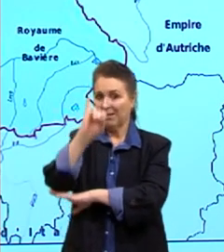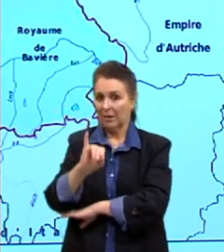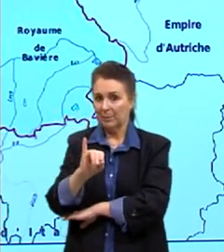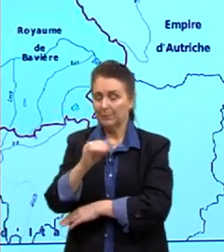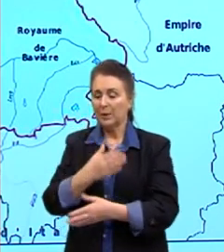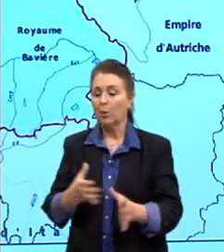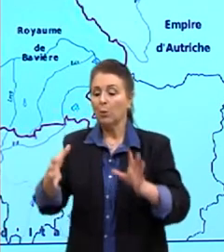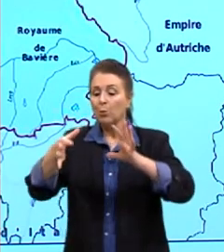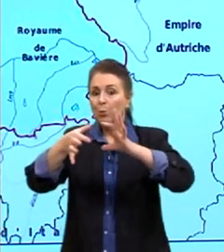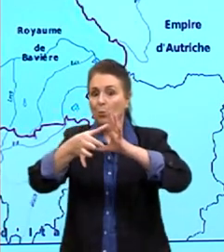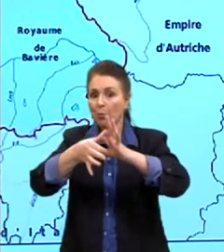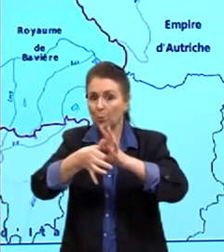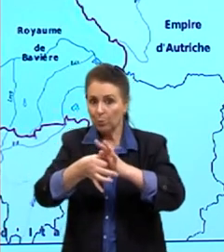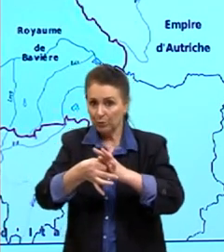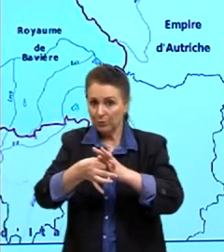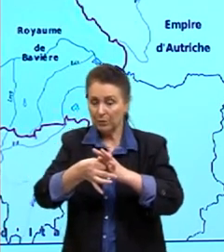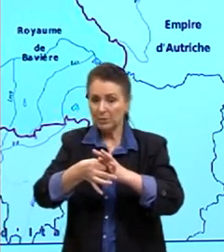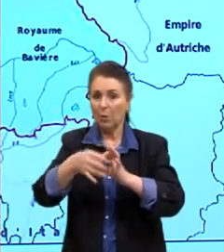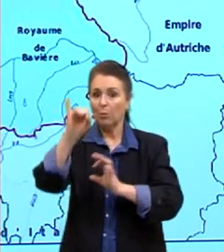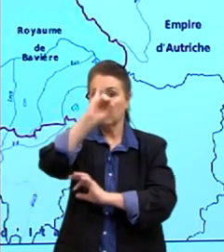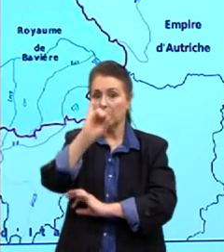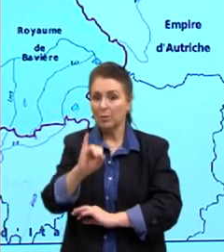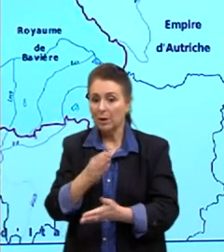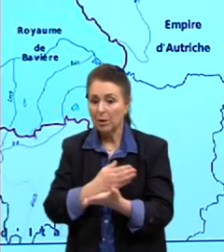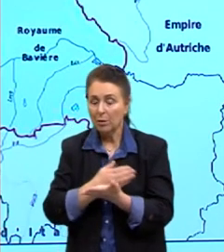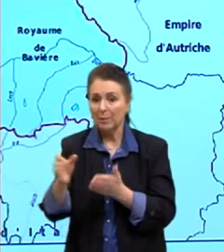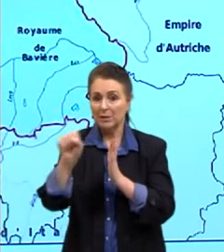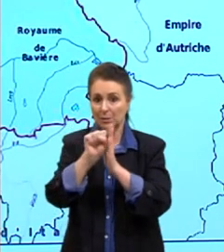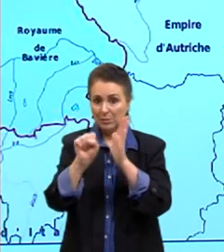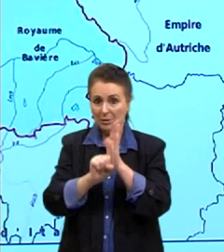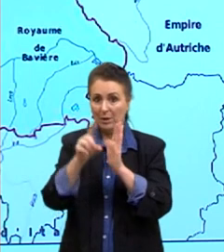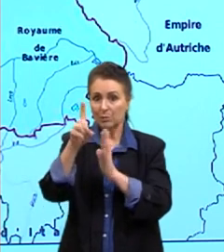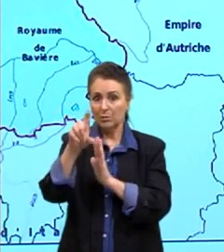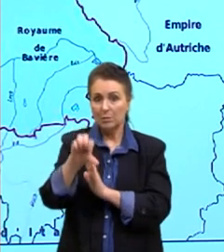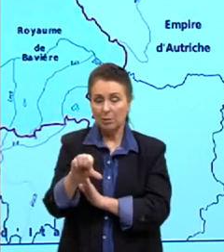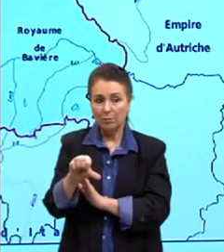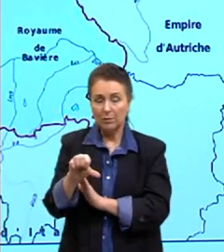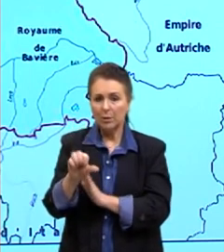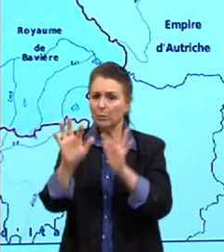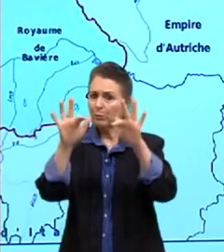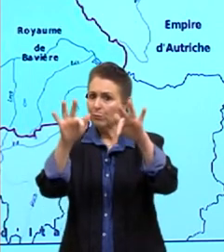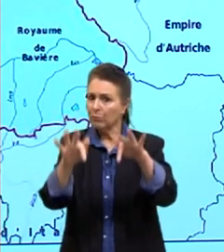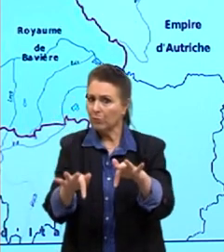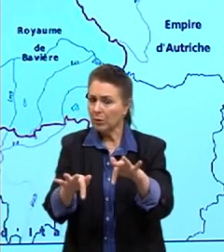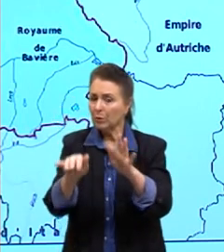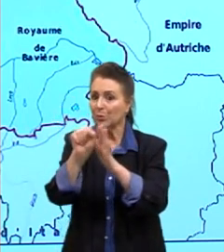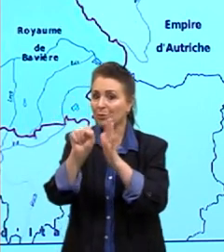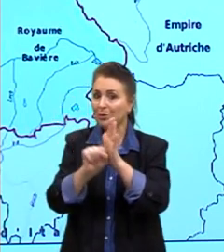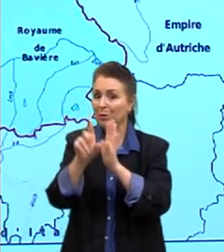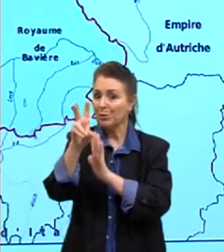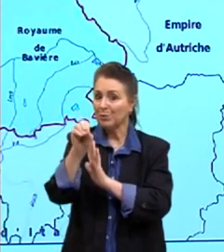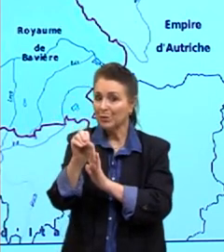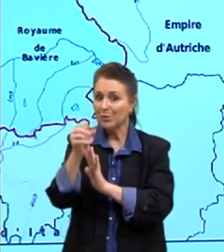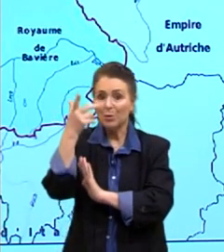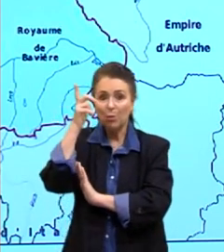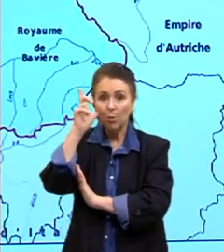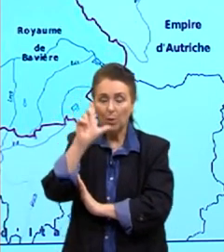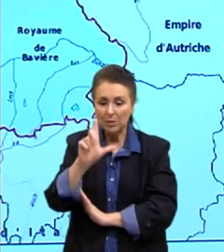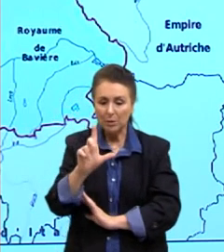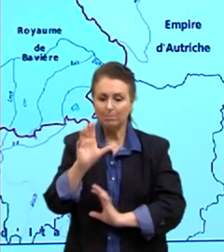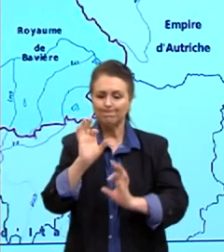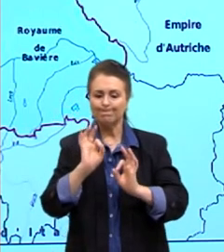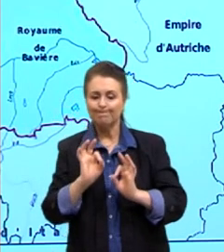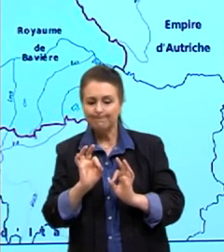começa no século XIX, mas ela só vai terminar no século XX, quando eles conseguem definir